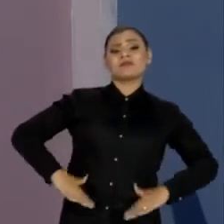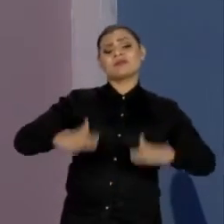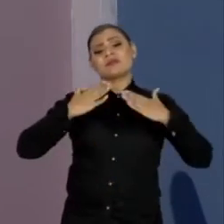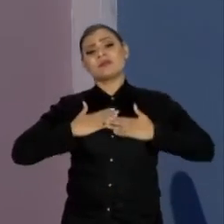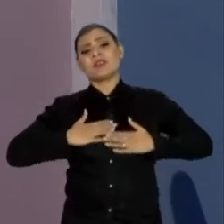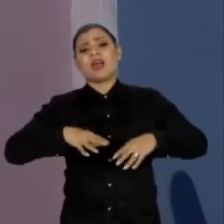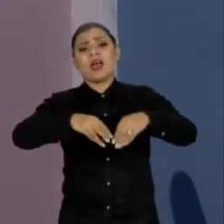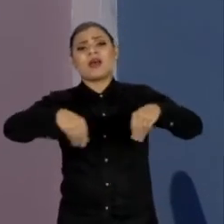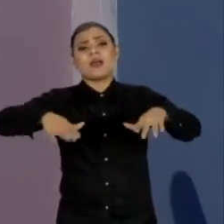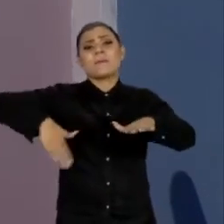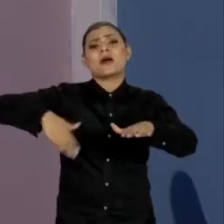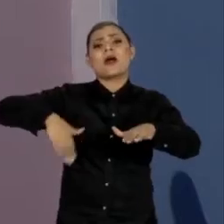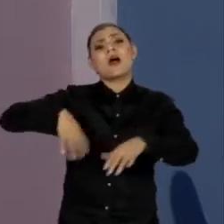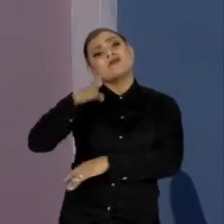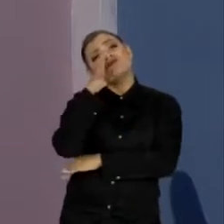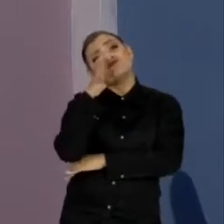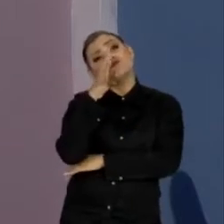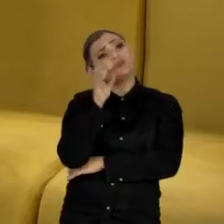areia e olhando o mar.